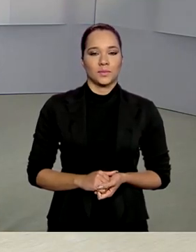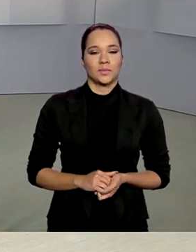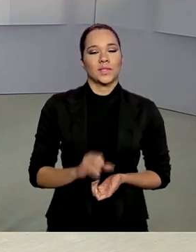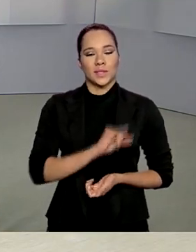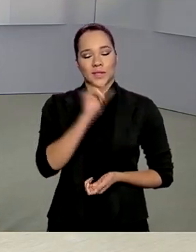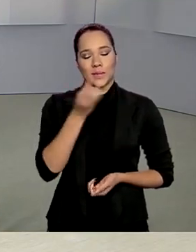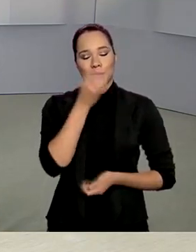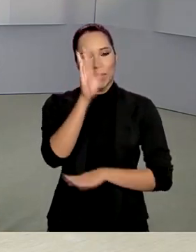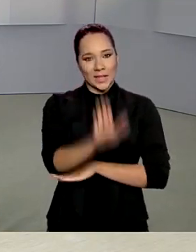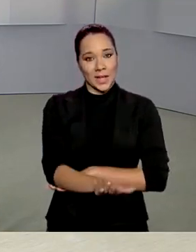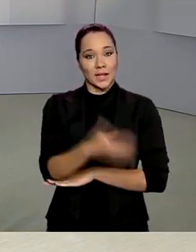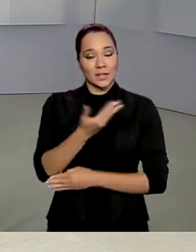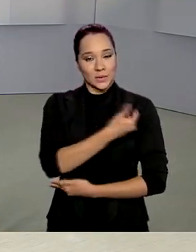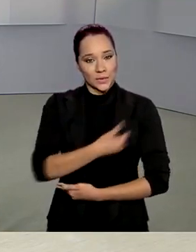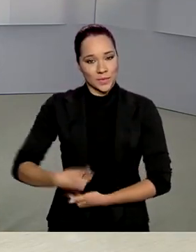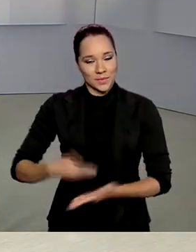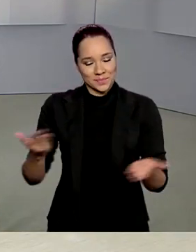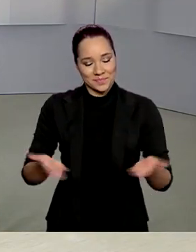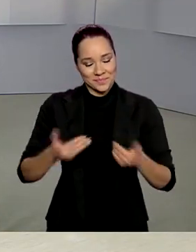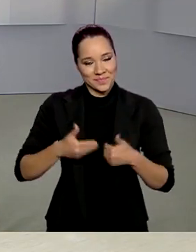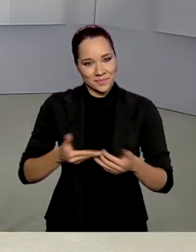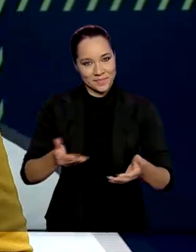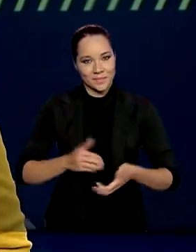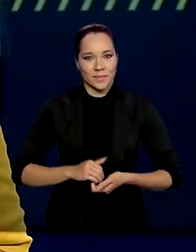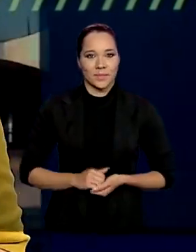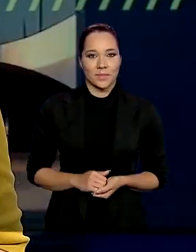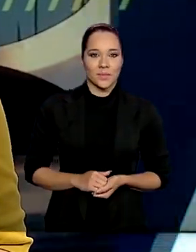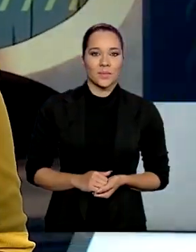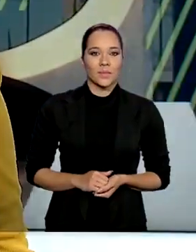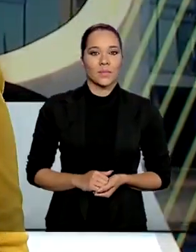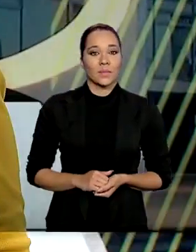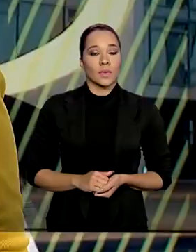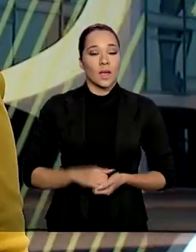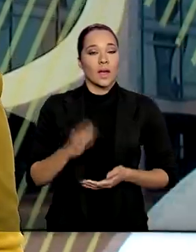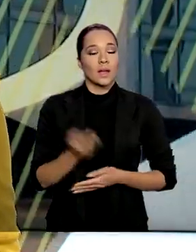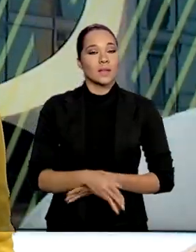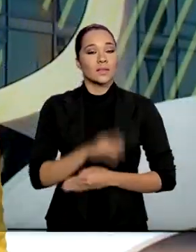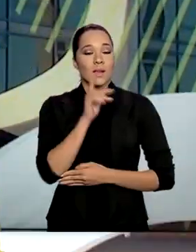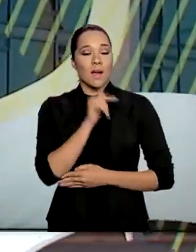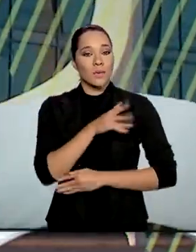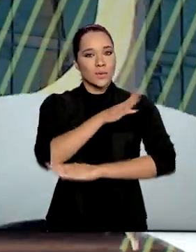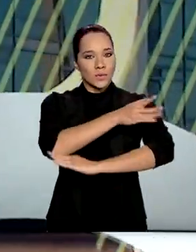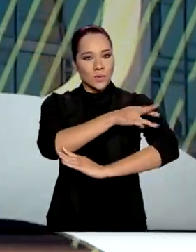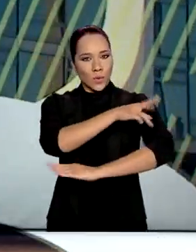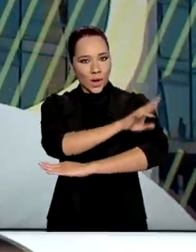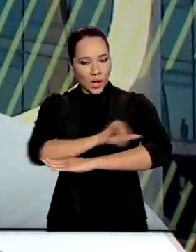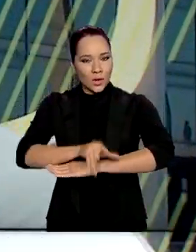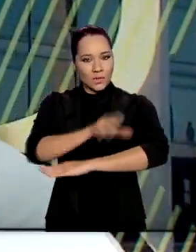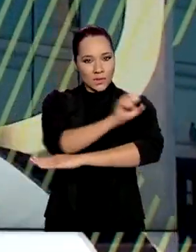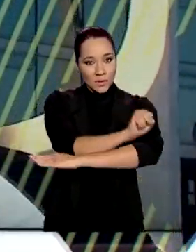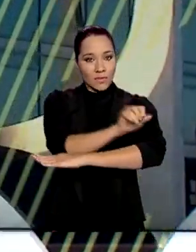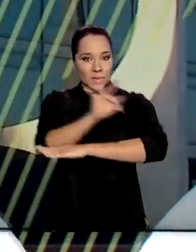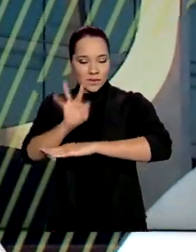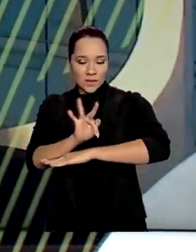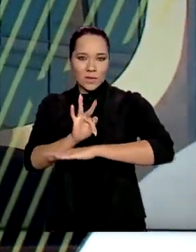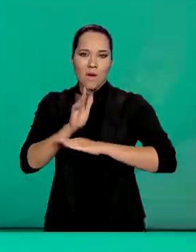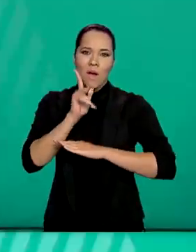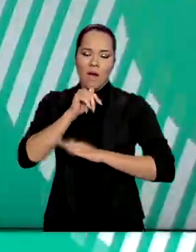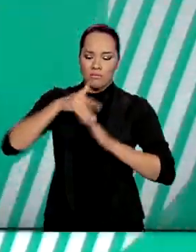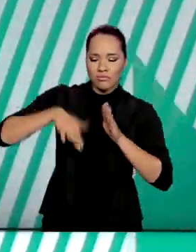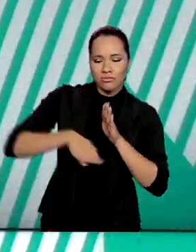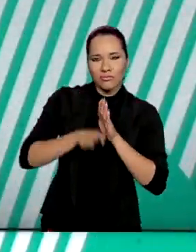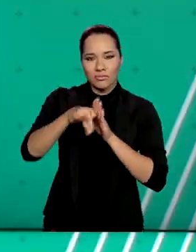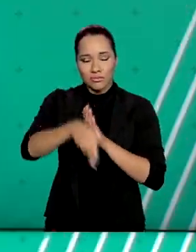Olá, boa tarde. O governo agora já está no ar. As águas do São Francisco chegaram ao Ceará após